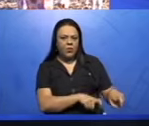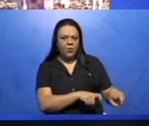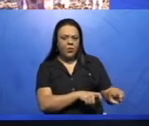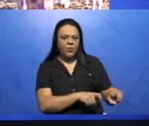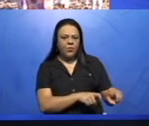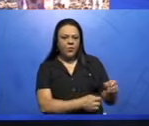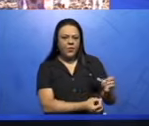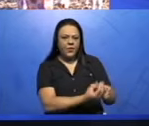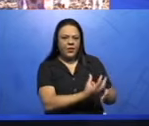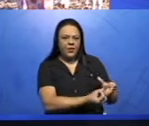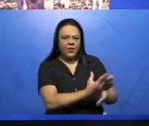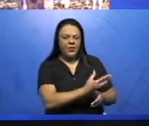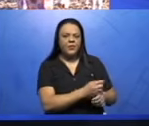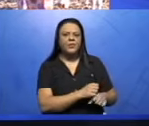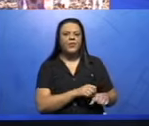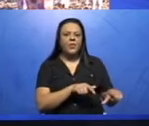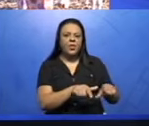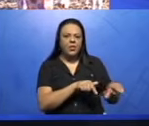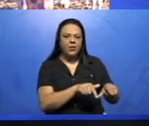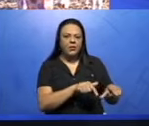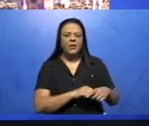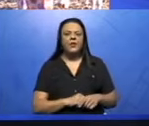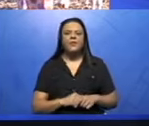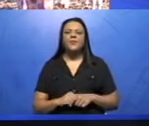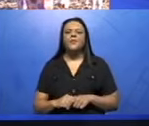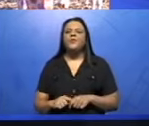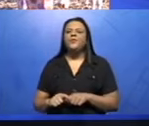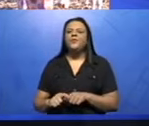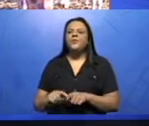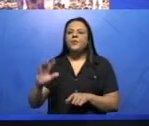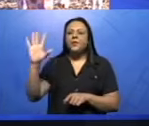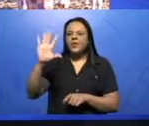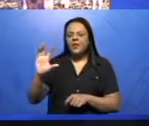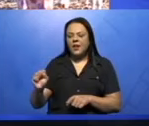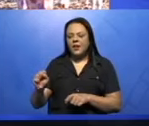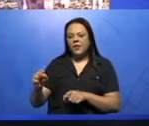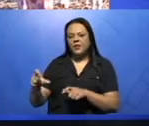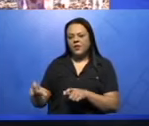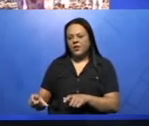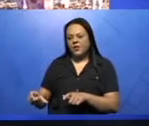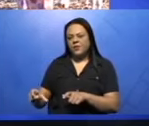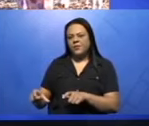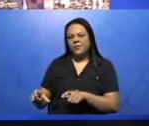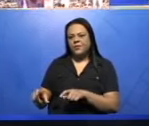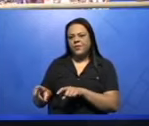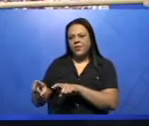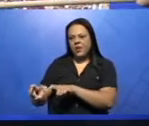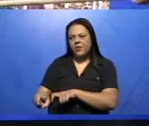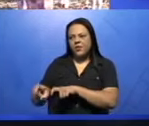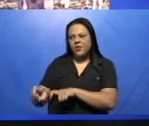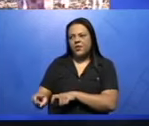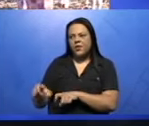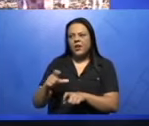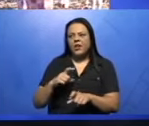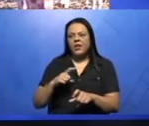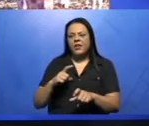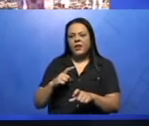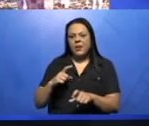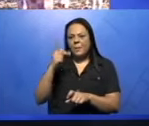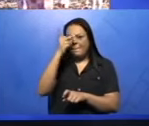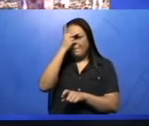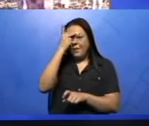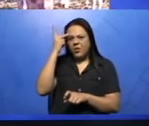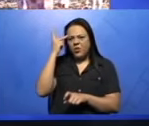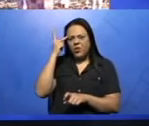A atividade agrícola no continente africano, a gente pode observar as seguintes características. São trabalhadores